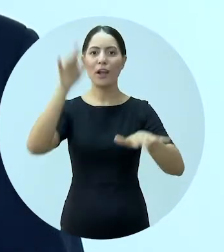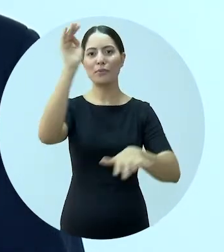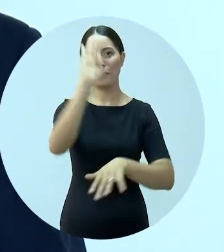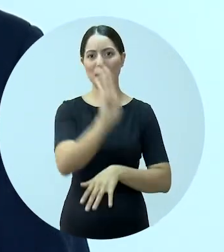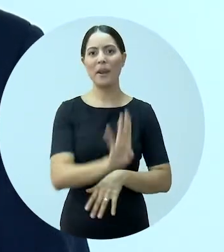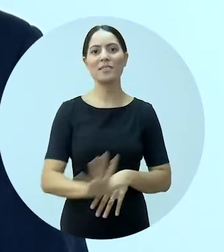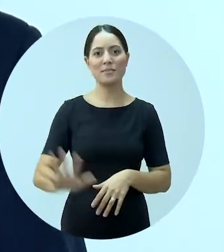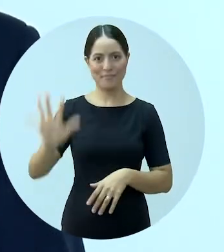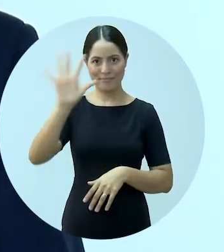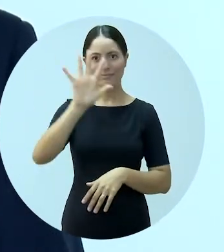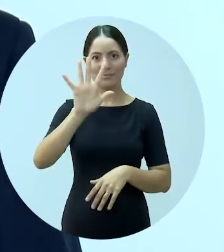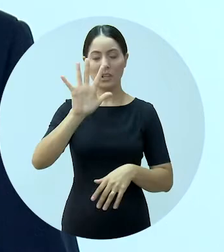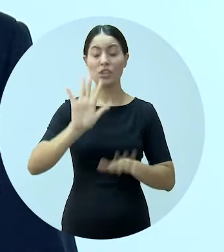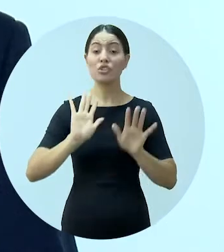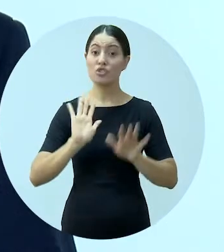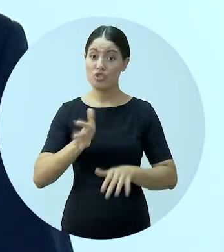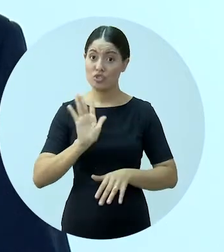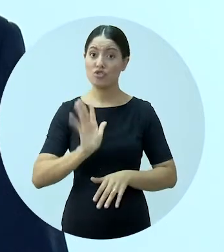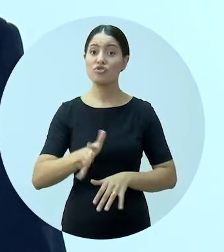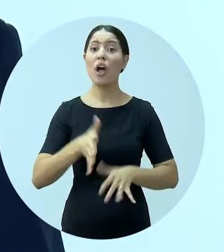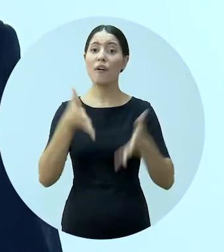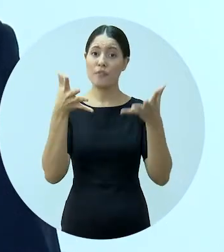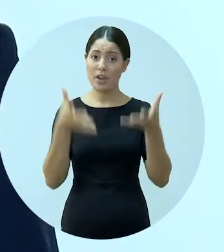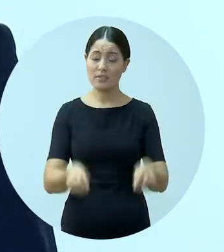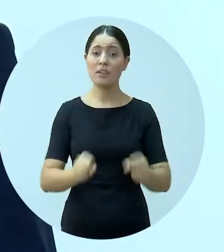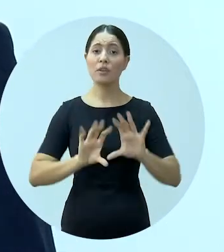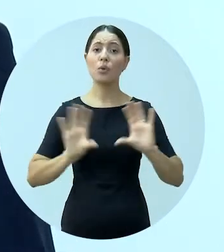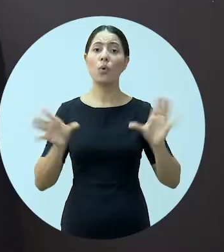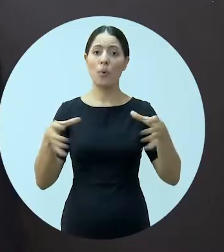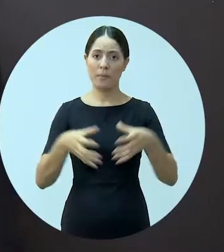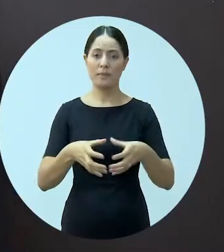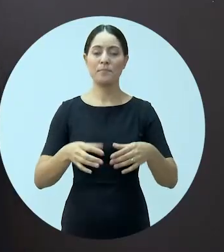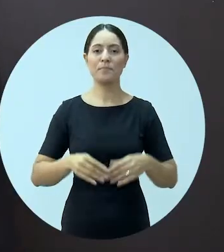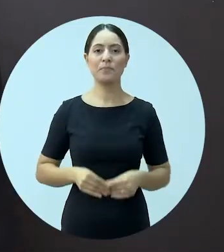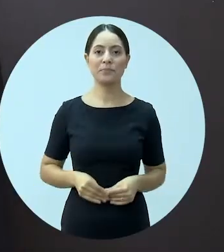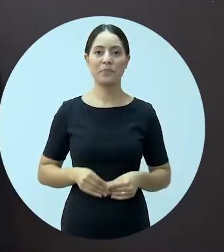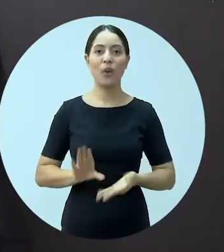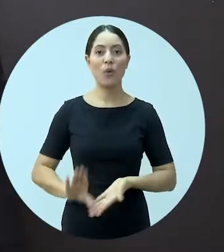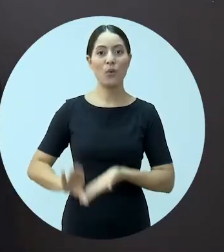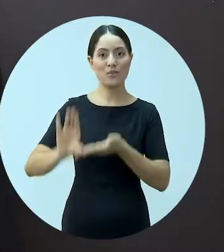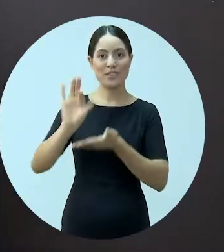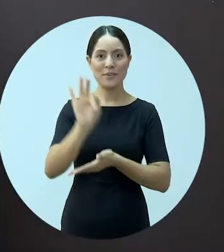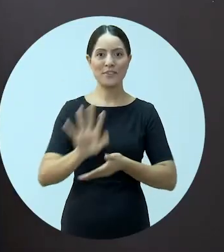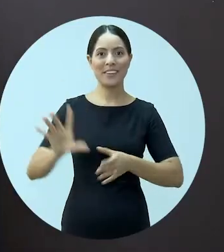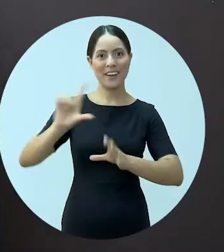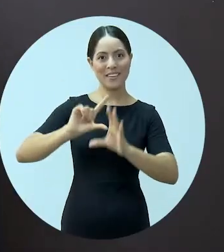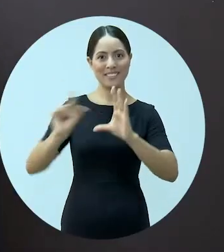difundido no nosso país, foi totalmente atendido pelo comitê. O Conselho Federal da Ordem está em parceria